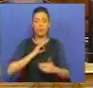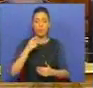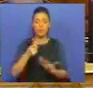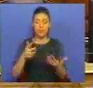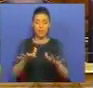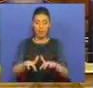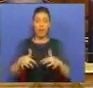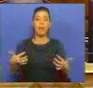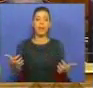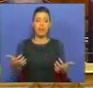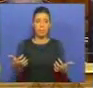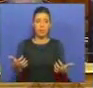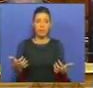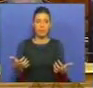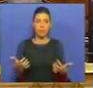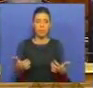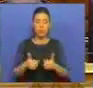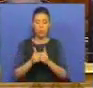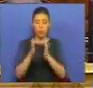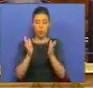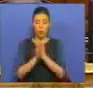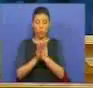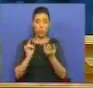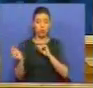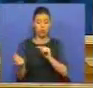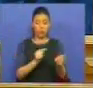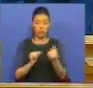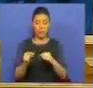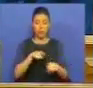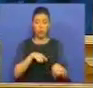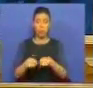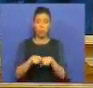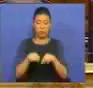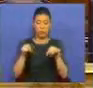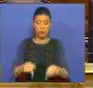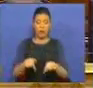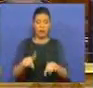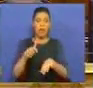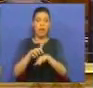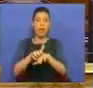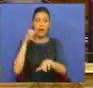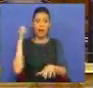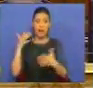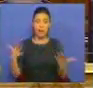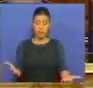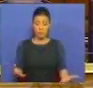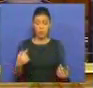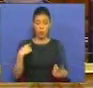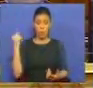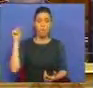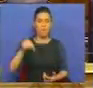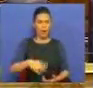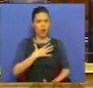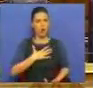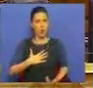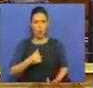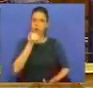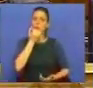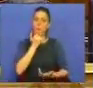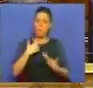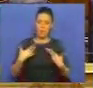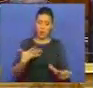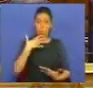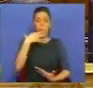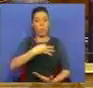Presidente e a Câmara que todos os debates políticos nesta Assembleia, aos quais venho com gosto, com prazer,